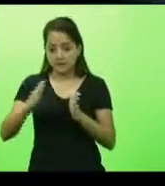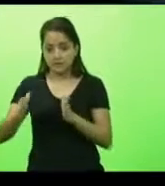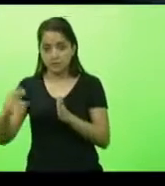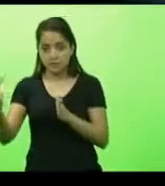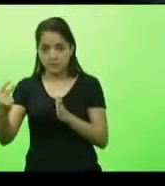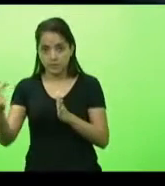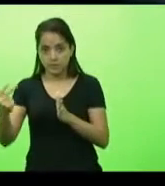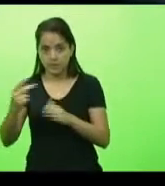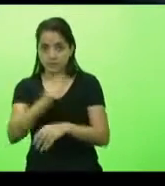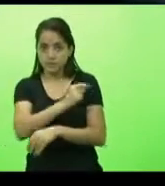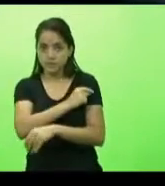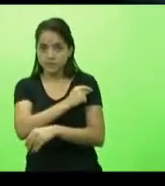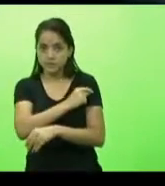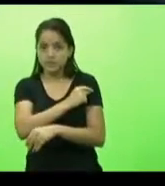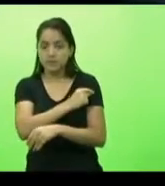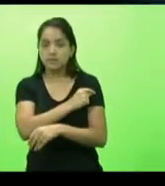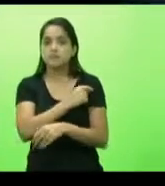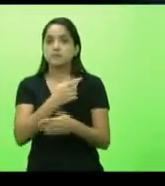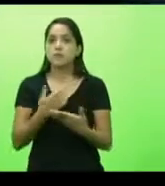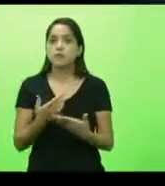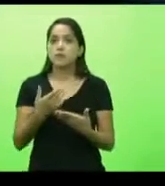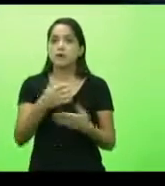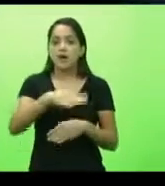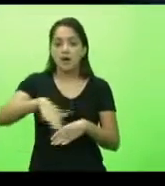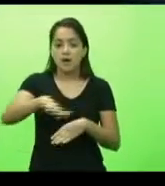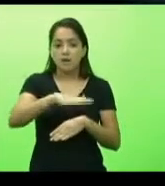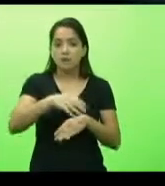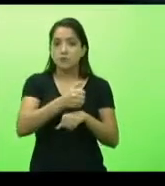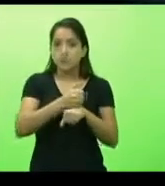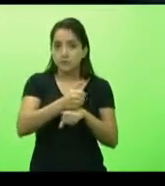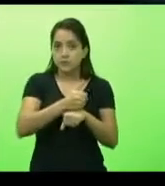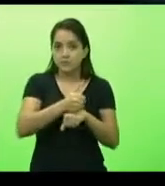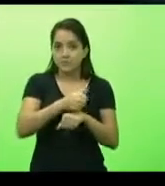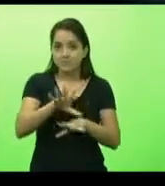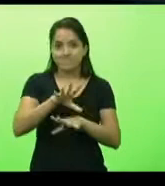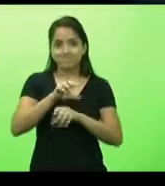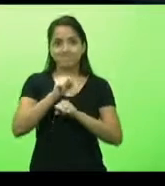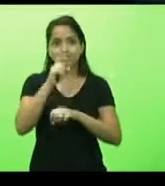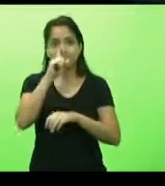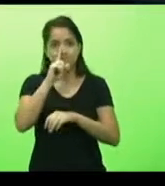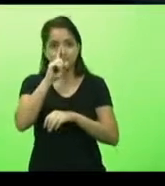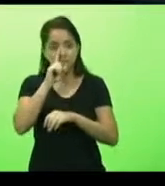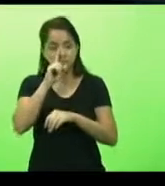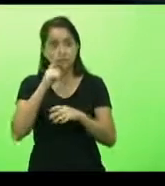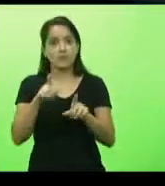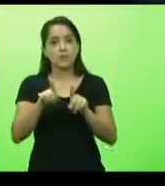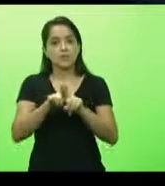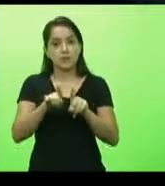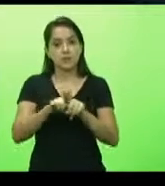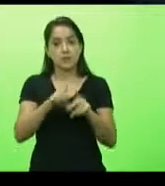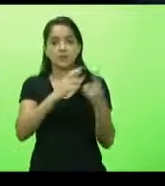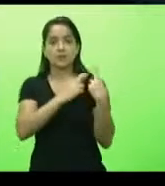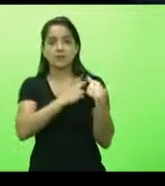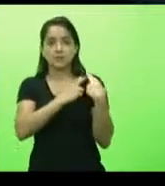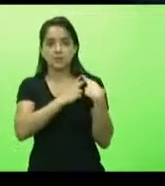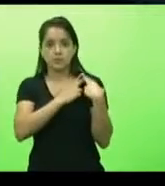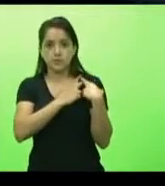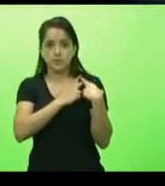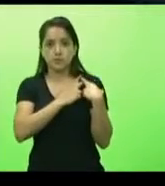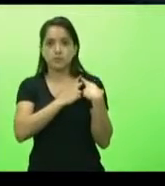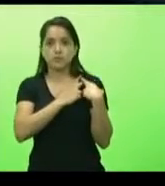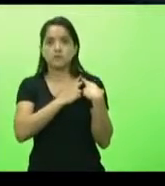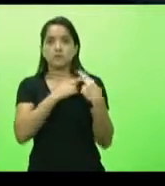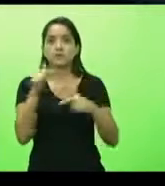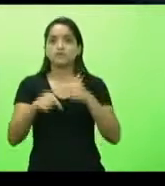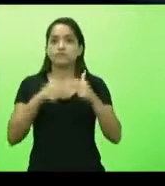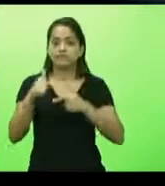destinada aos profissionais com alto risco de exposição e ou responsáveis pela execução de